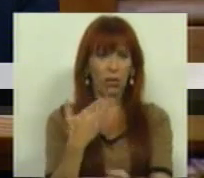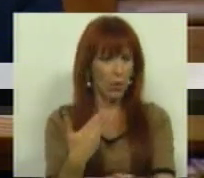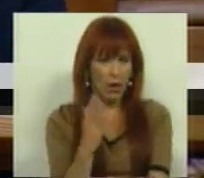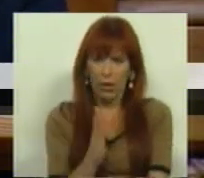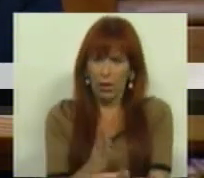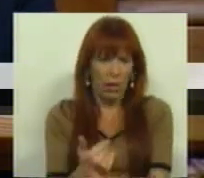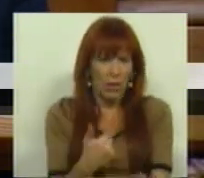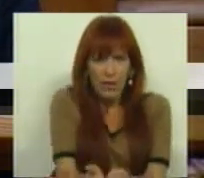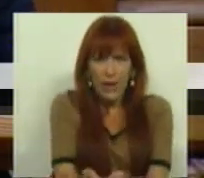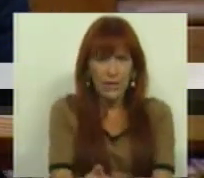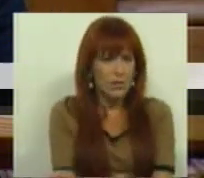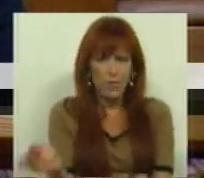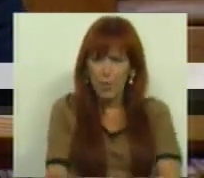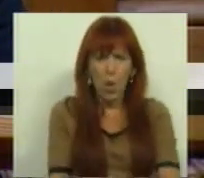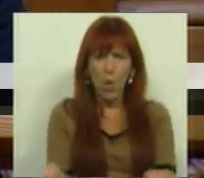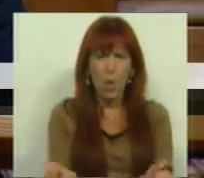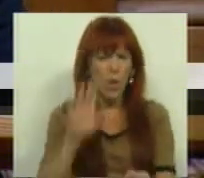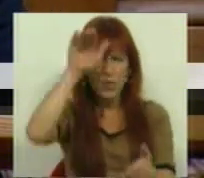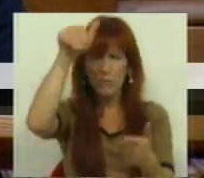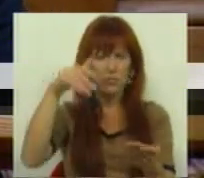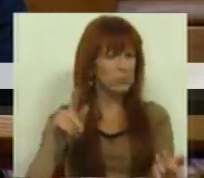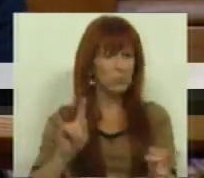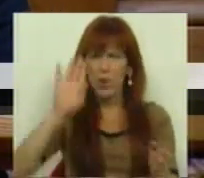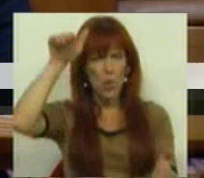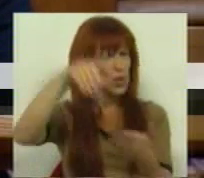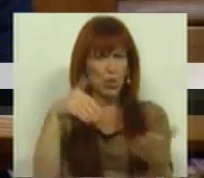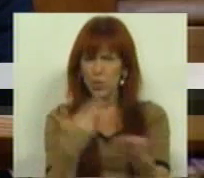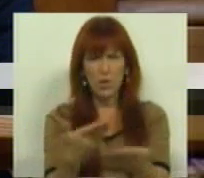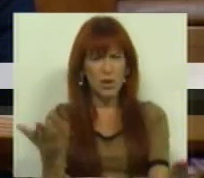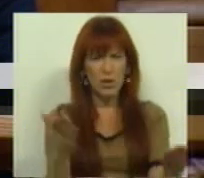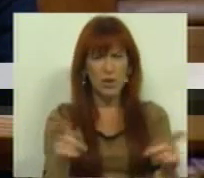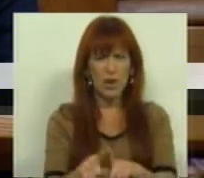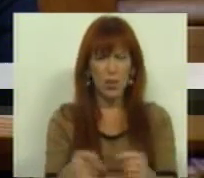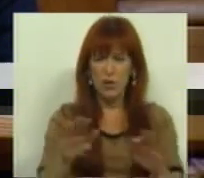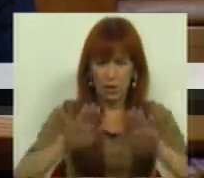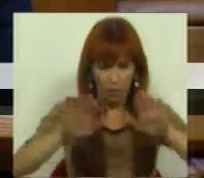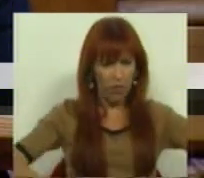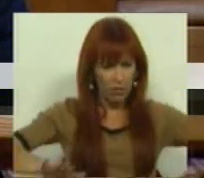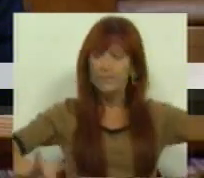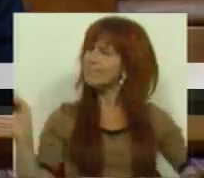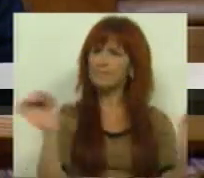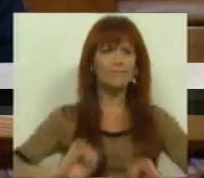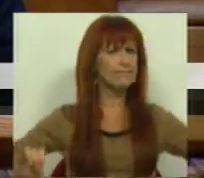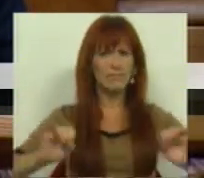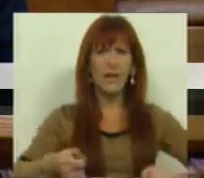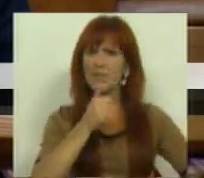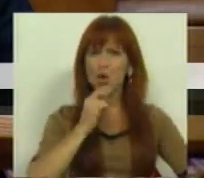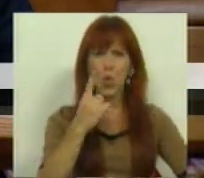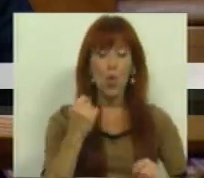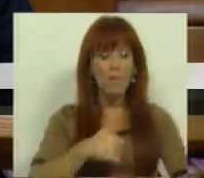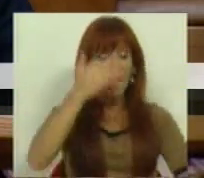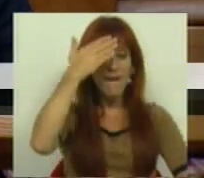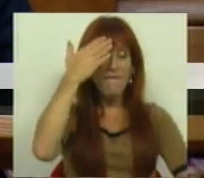a sair, não veio nem solucionar nem aliviar nenhuma das medidas